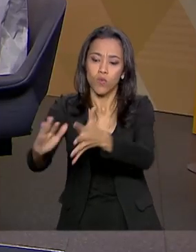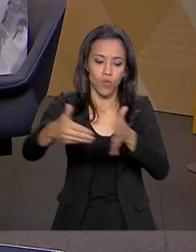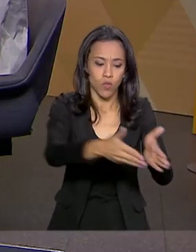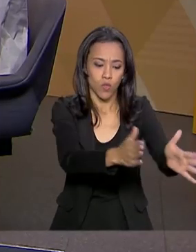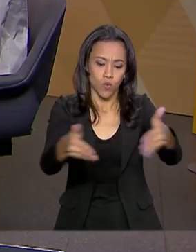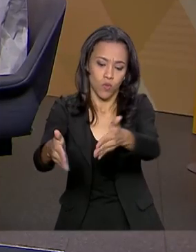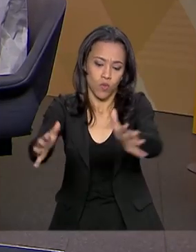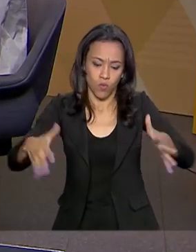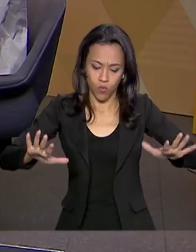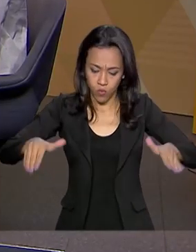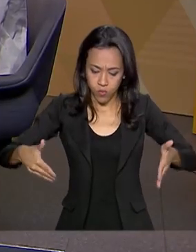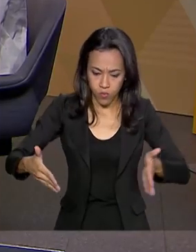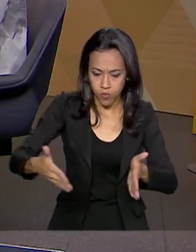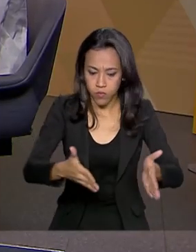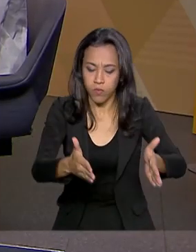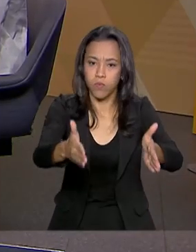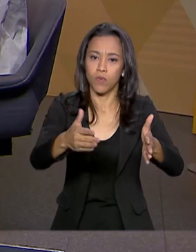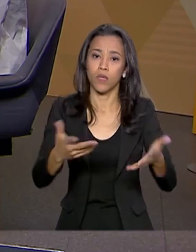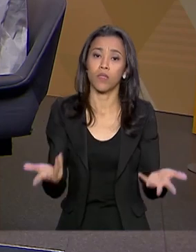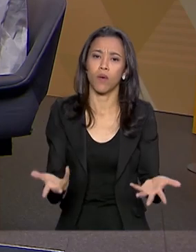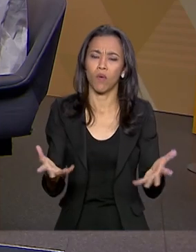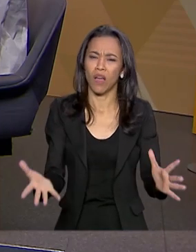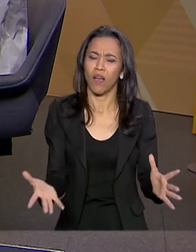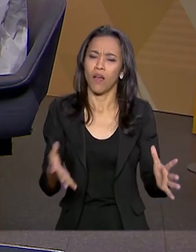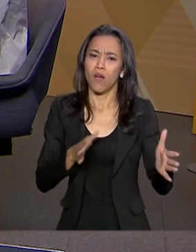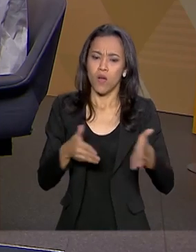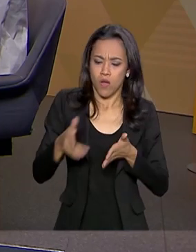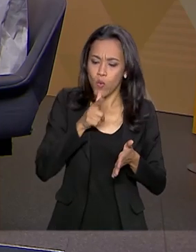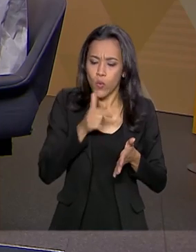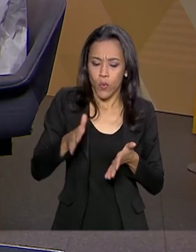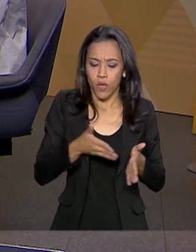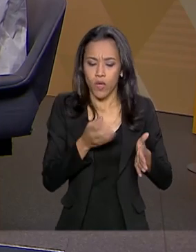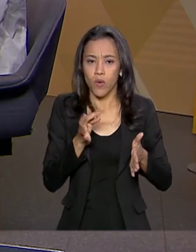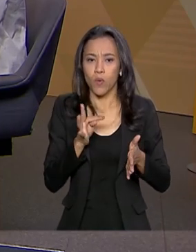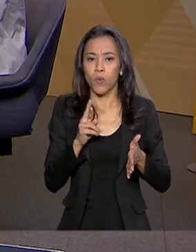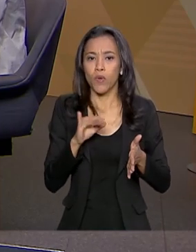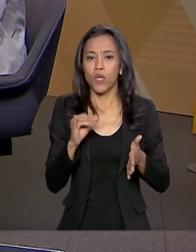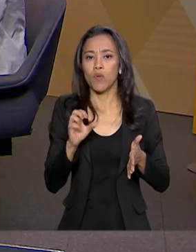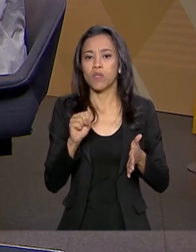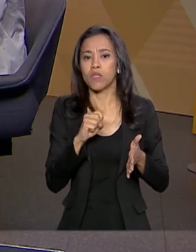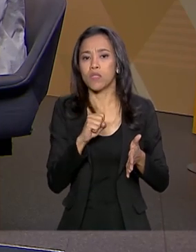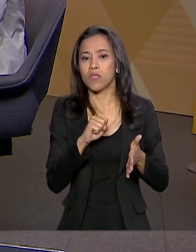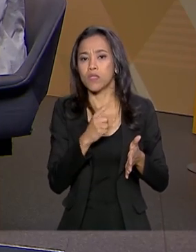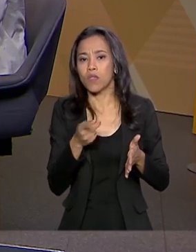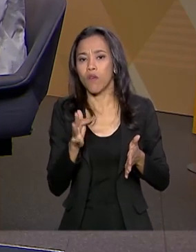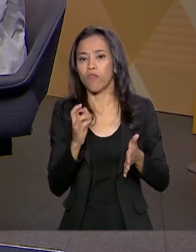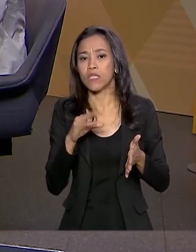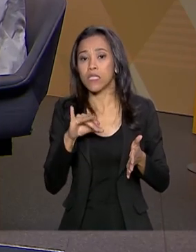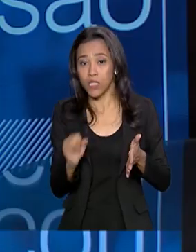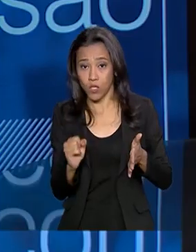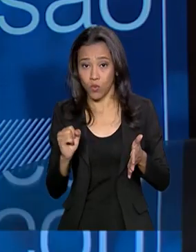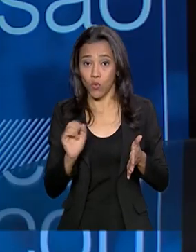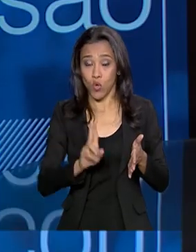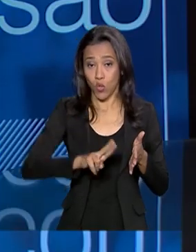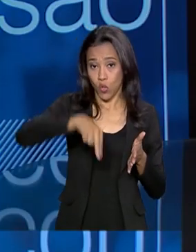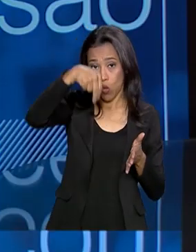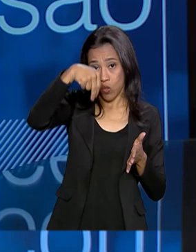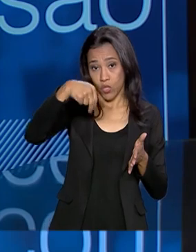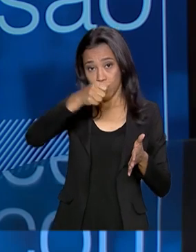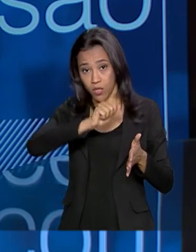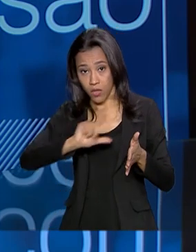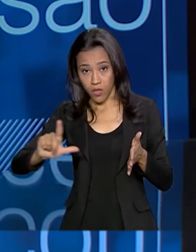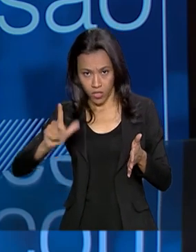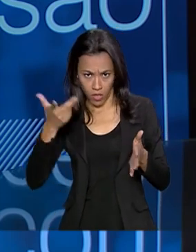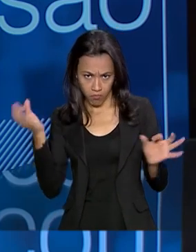quer dizer que a integração do Rio São Francisco está quase finalizada, eixo leste, eixo norte, agora o desafio é